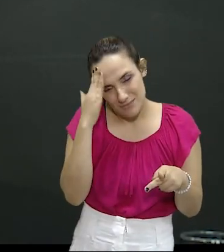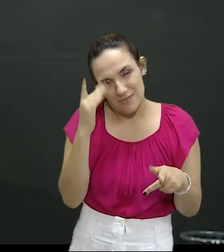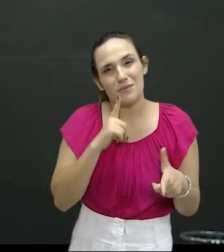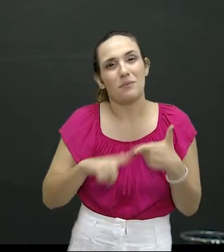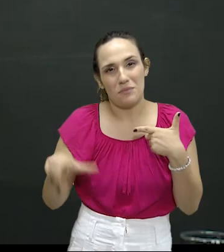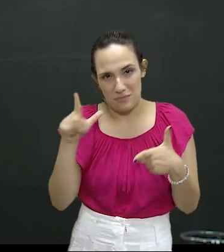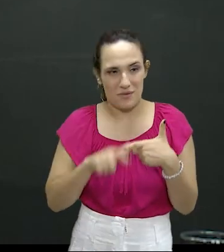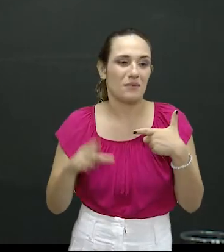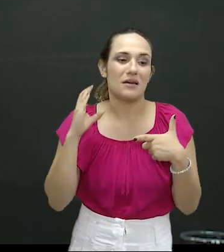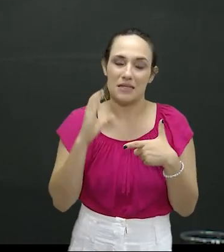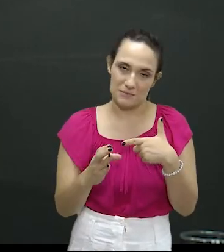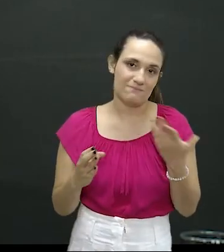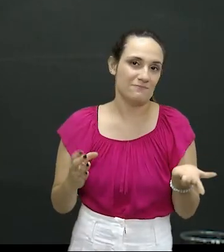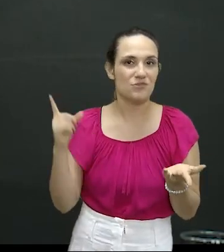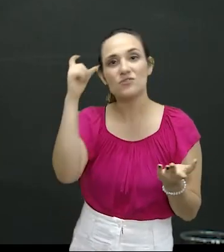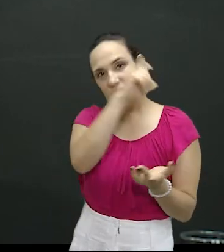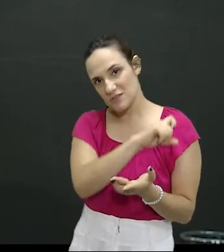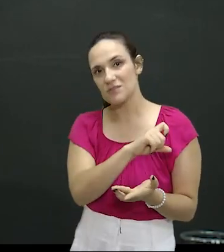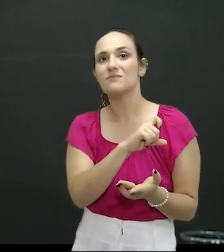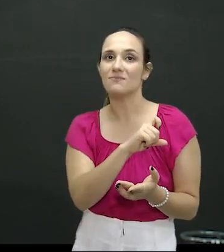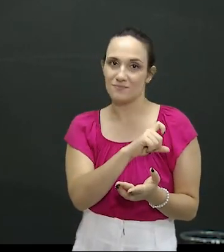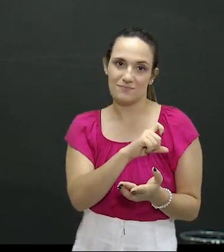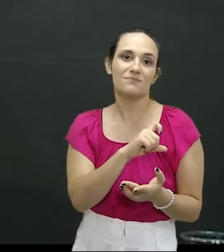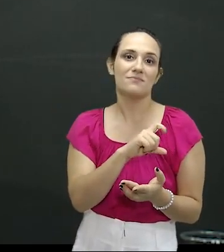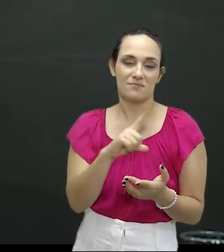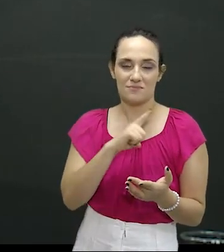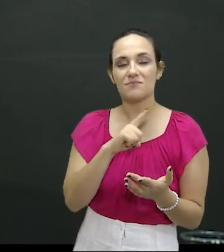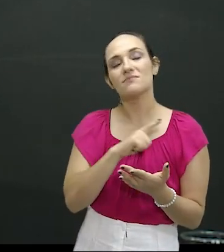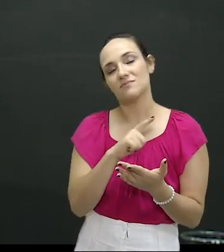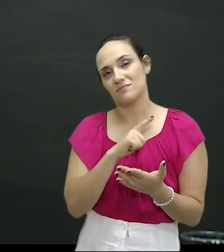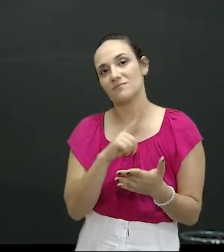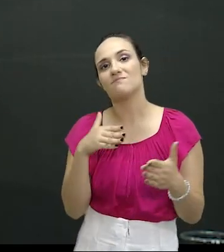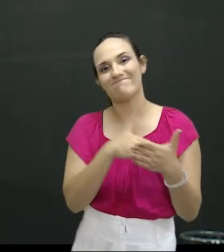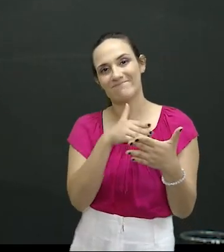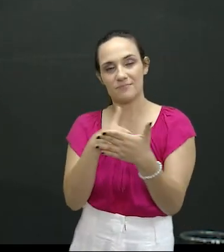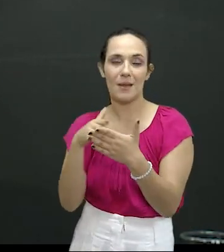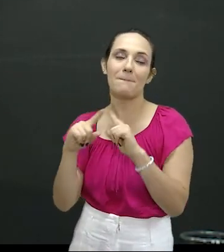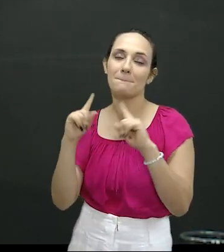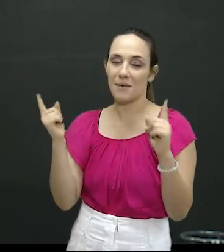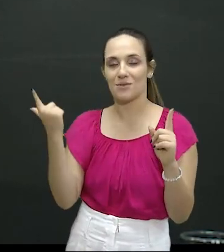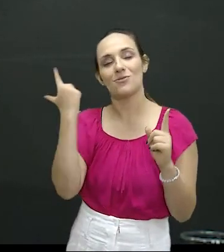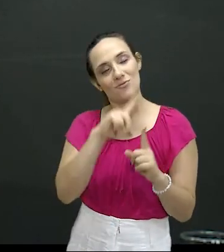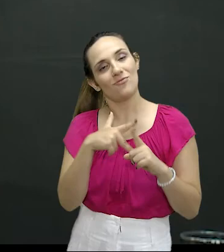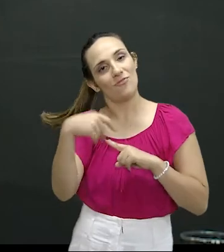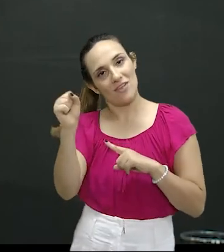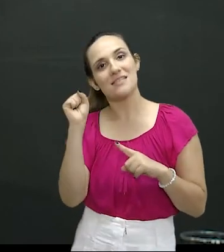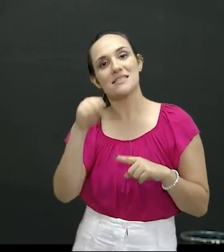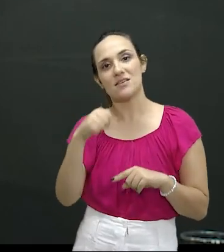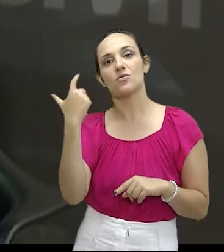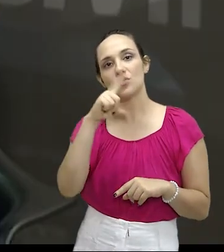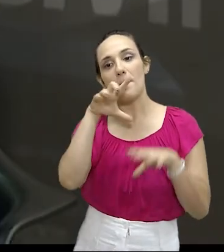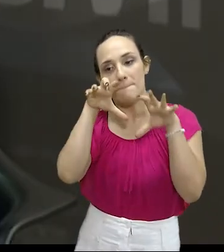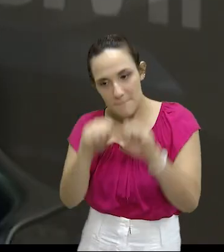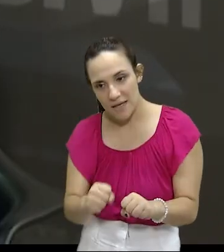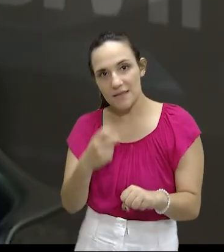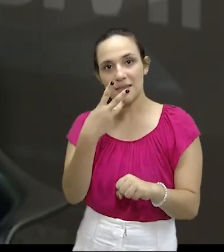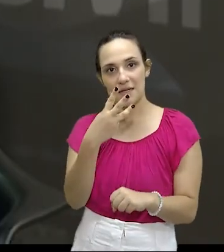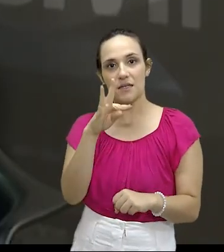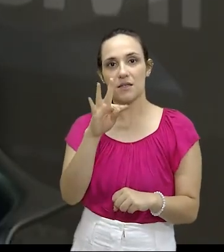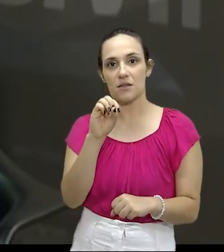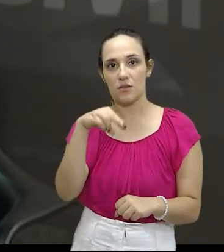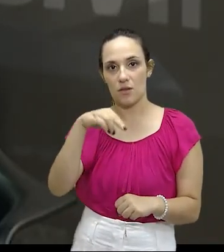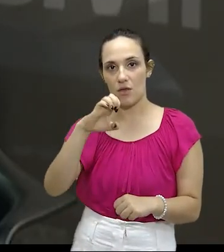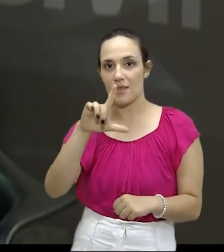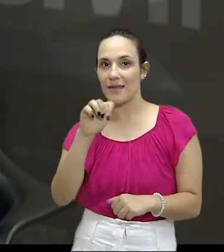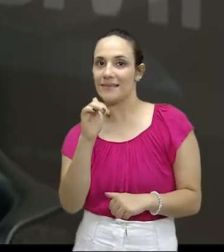paraguaia ali, o enfrentamento que alguns vêm fazendo com a polícia, mas fomos exitosos e realizamos essa apreensão. Doutor,